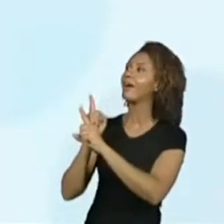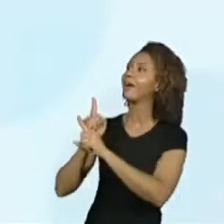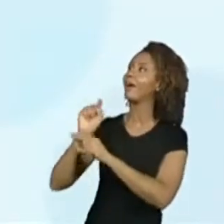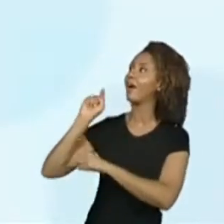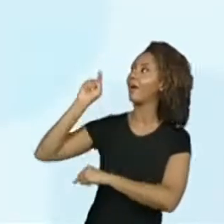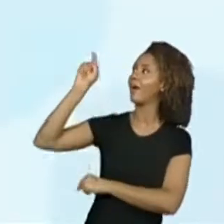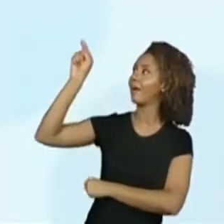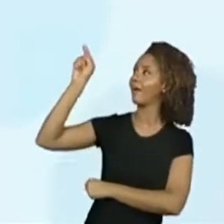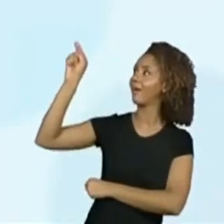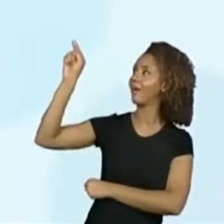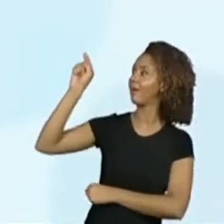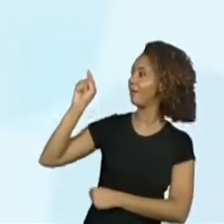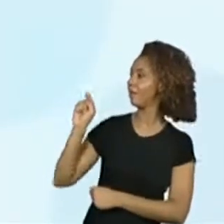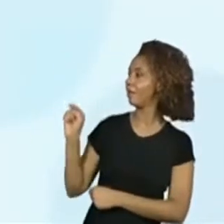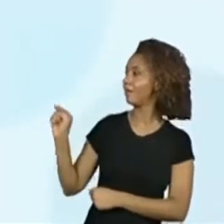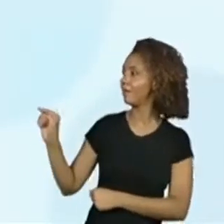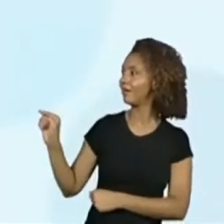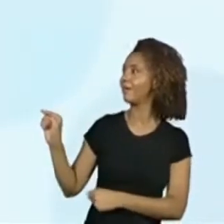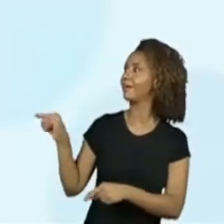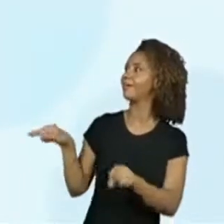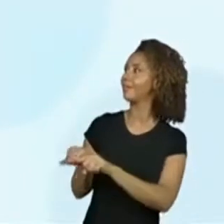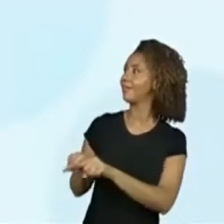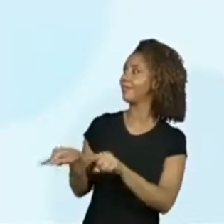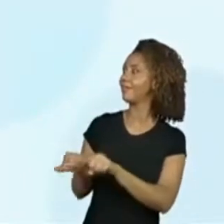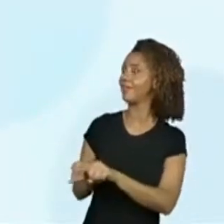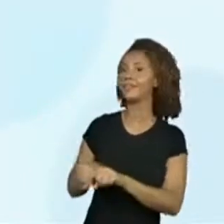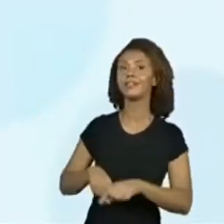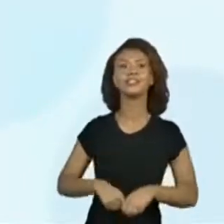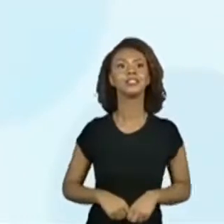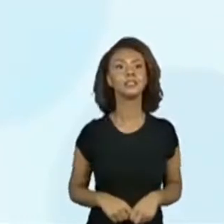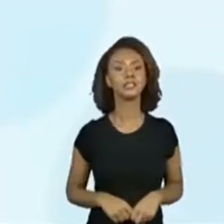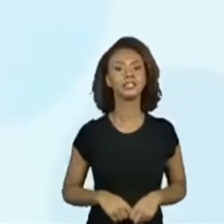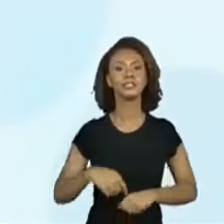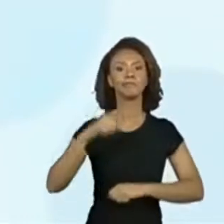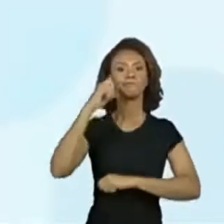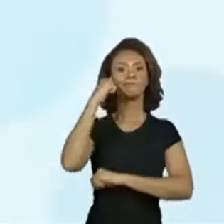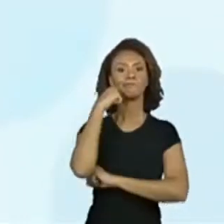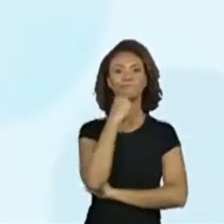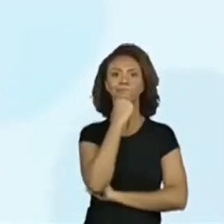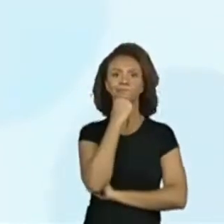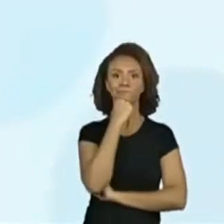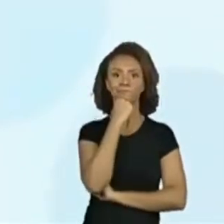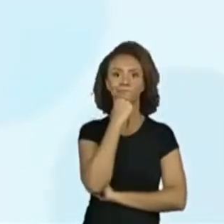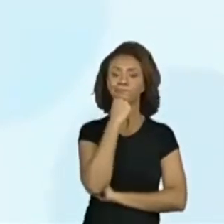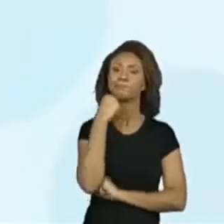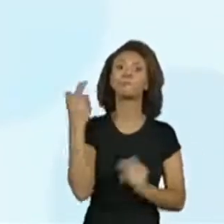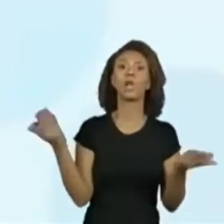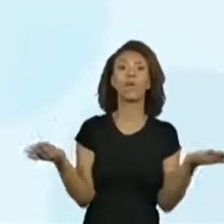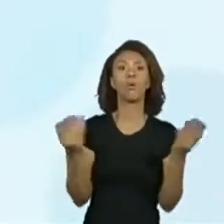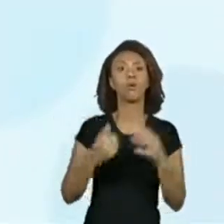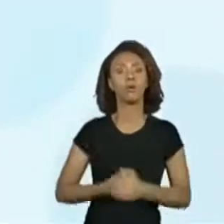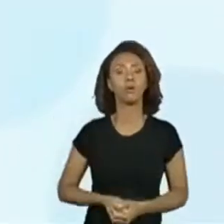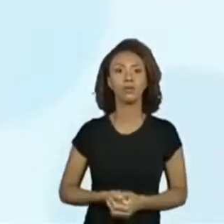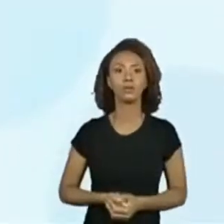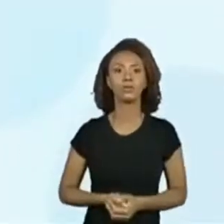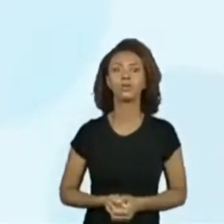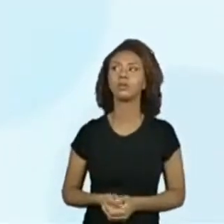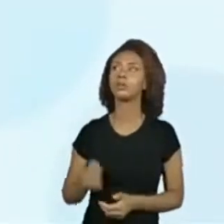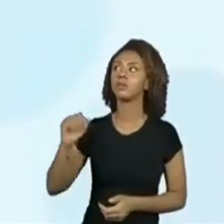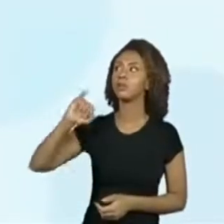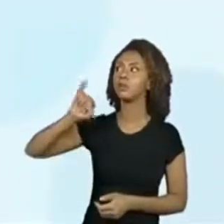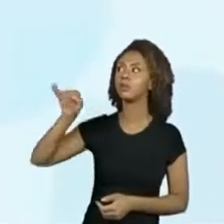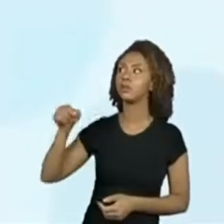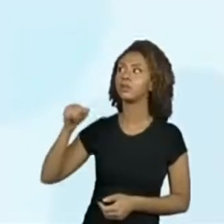aqui, ó, o Jô O. E agora, ó, Jô, Gô